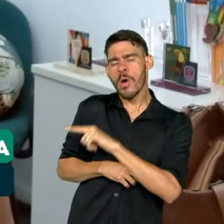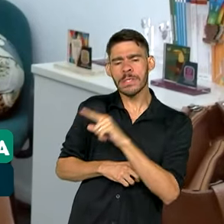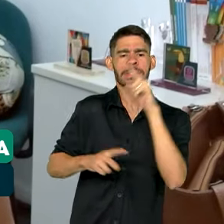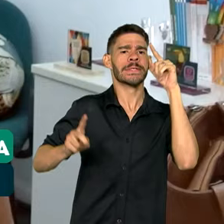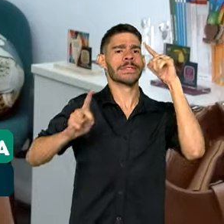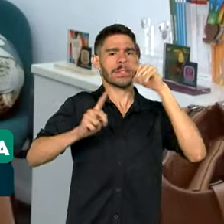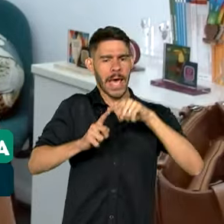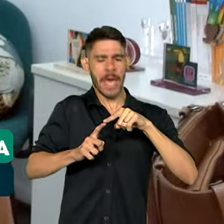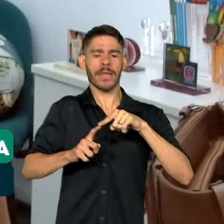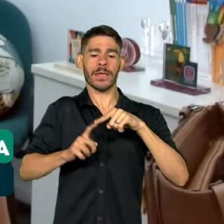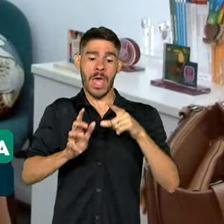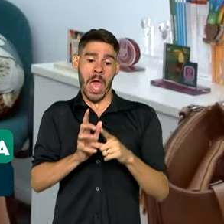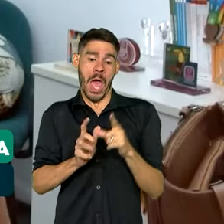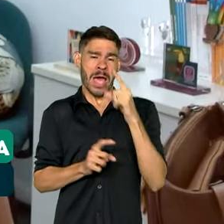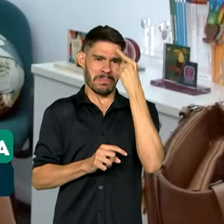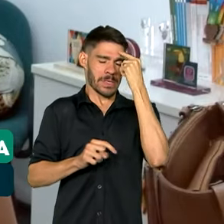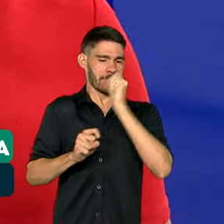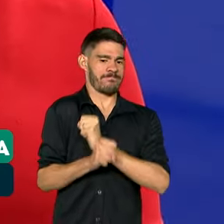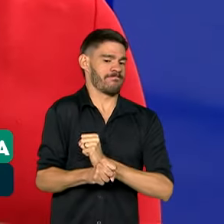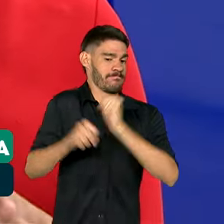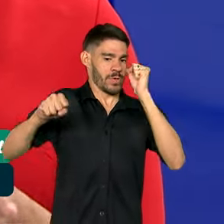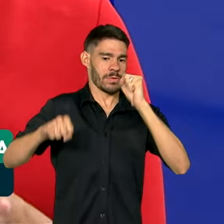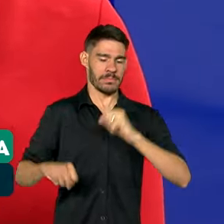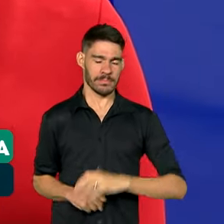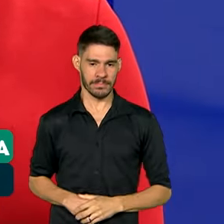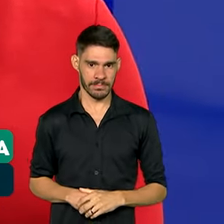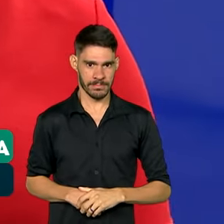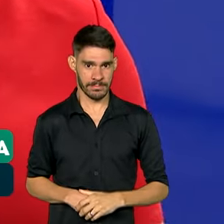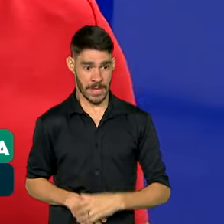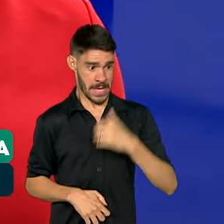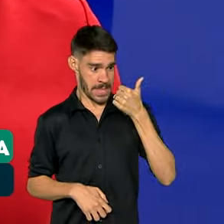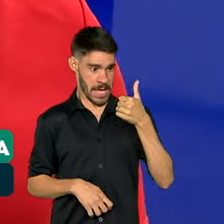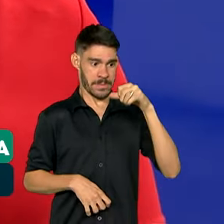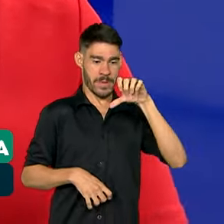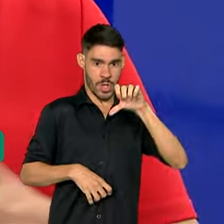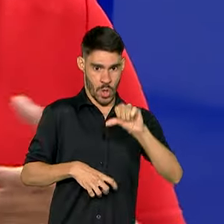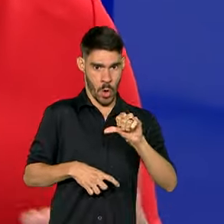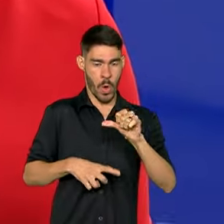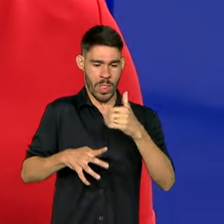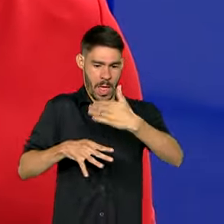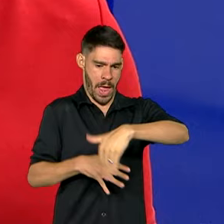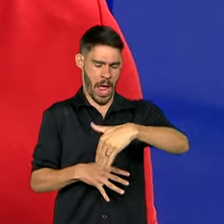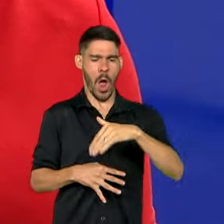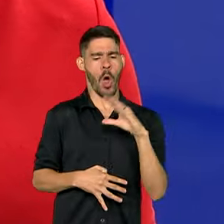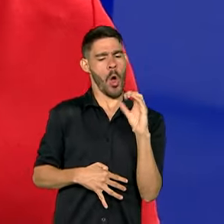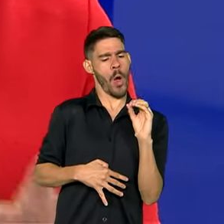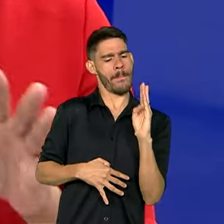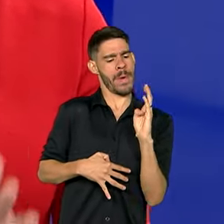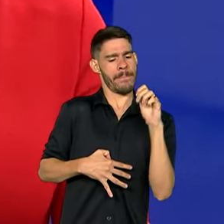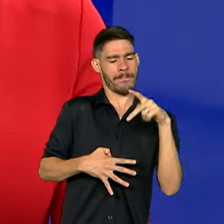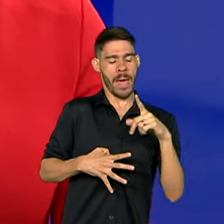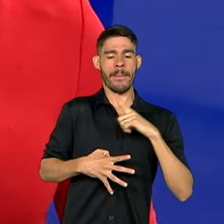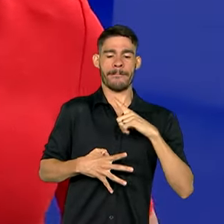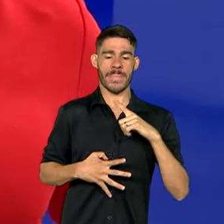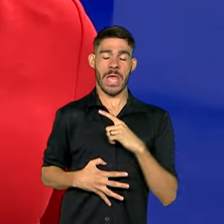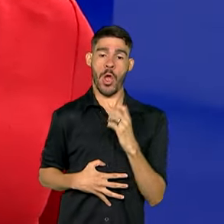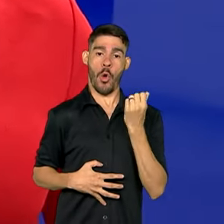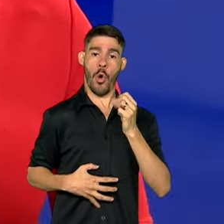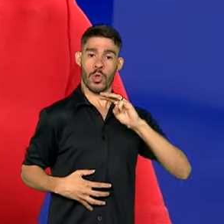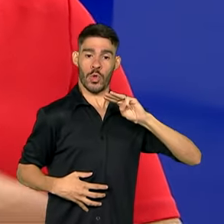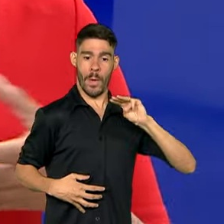objetivos que eles achavam que eram impossíveis. Nesta 19ª edição, a Obemep vai conceder 8